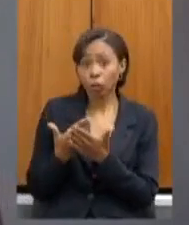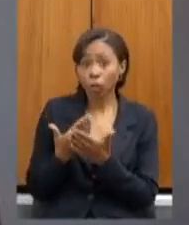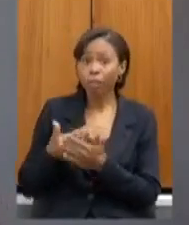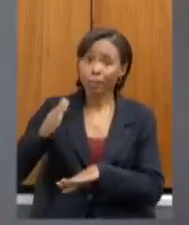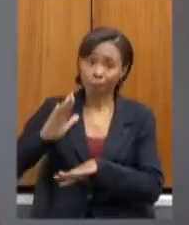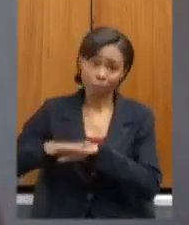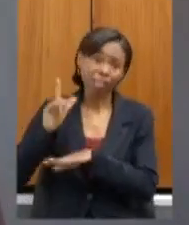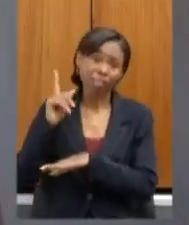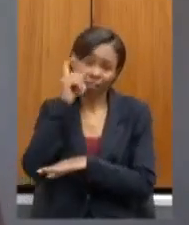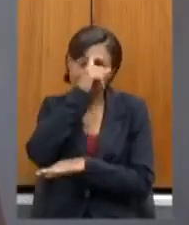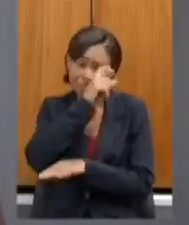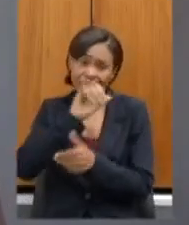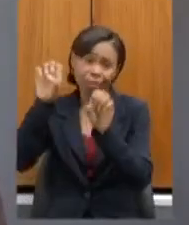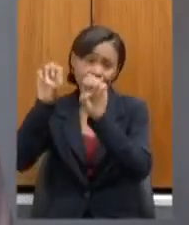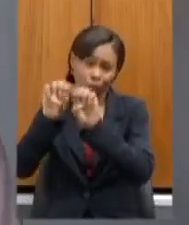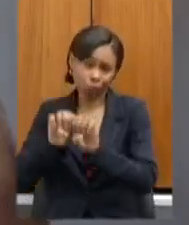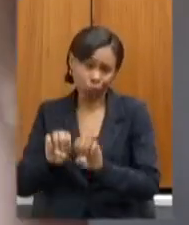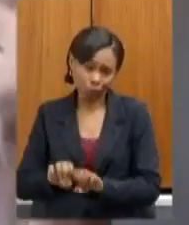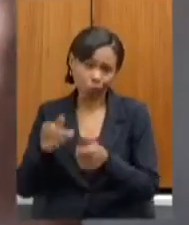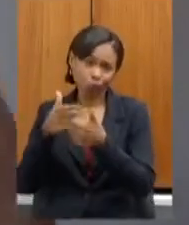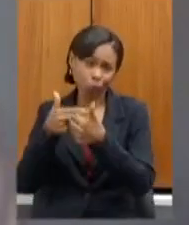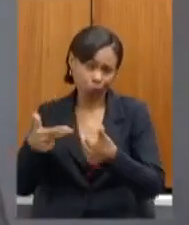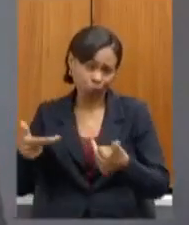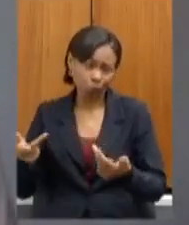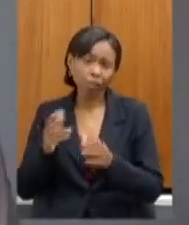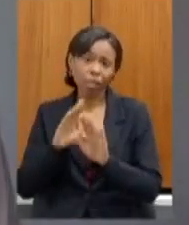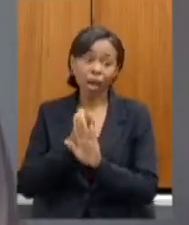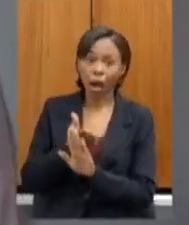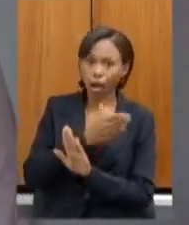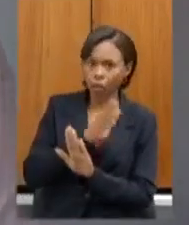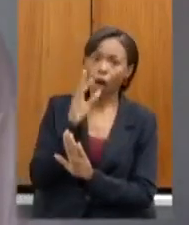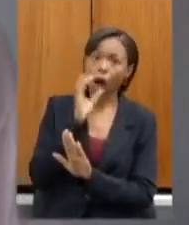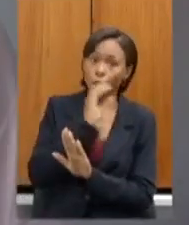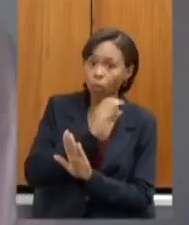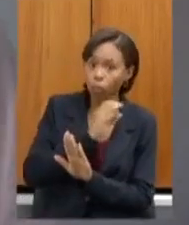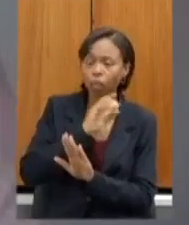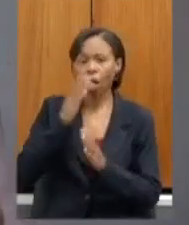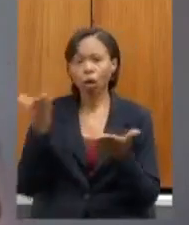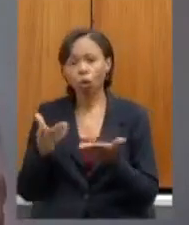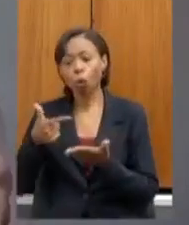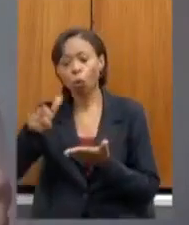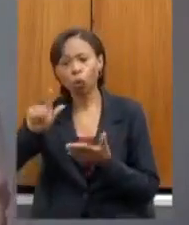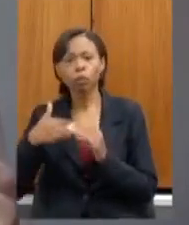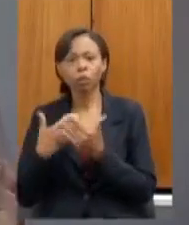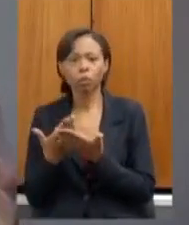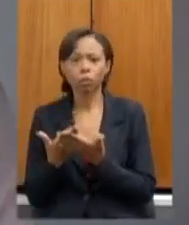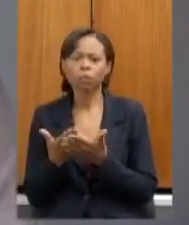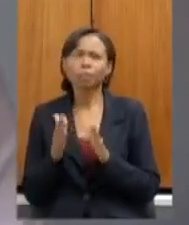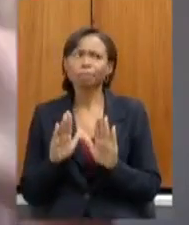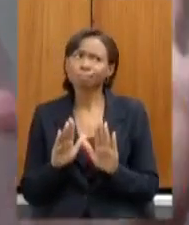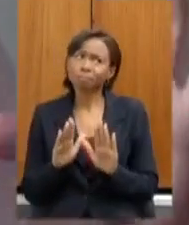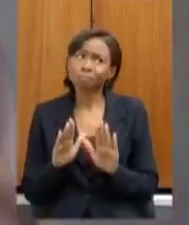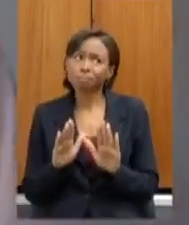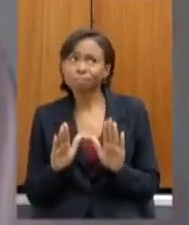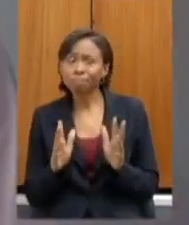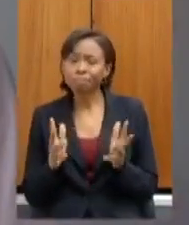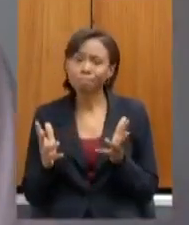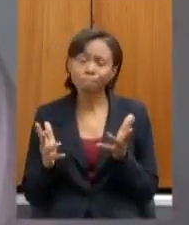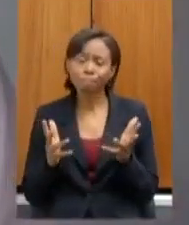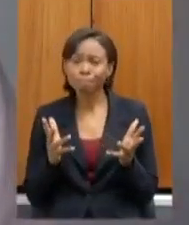difícil em termos de infraestrutura depois de ter resolvido a emergência então acho difícil mas esse é um tema que